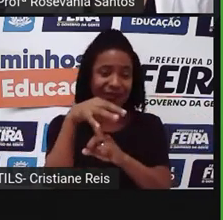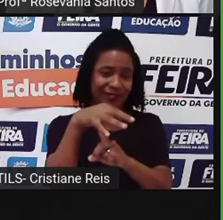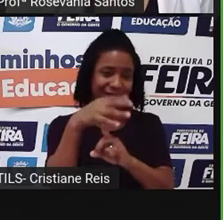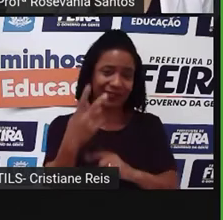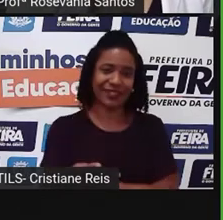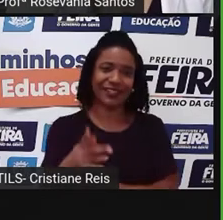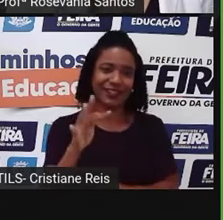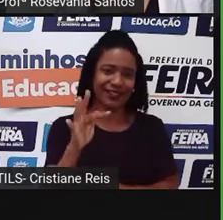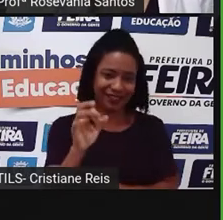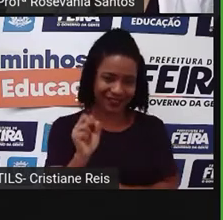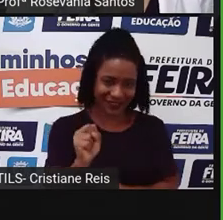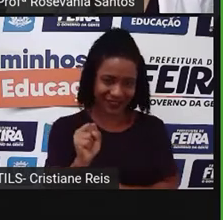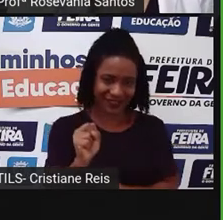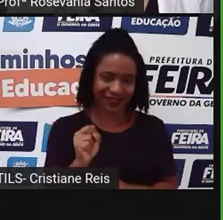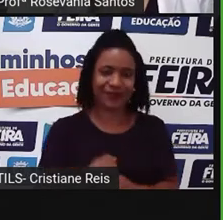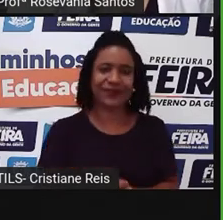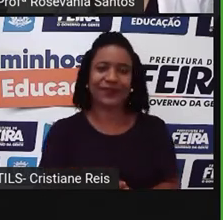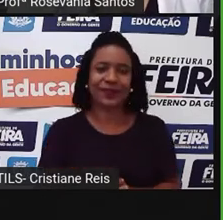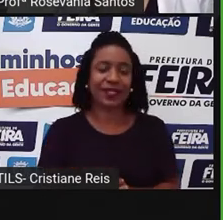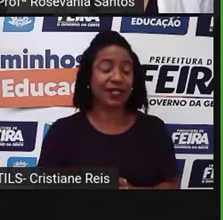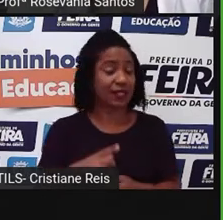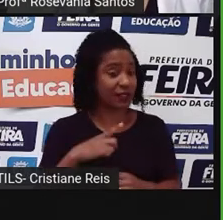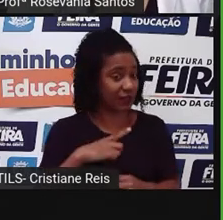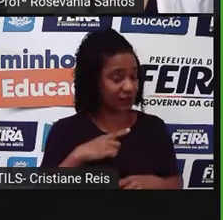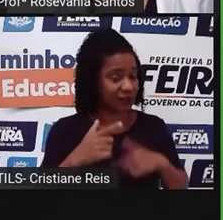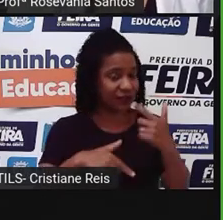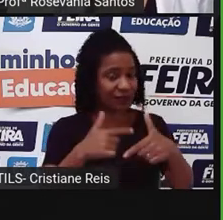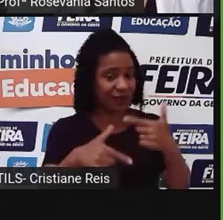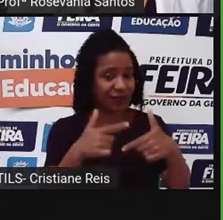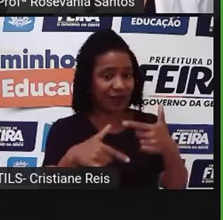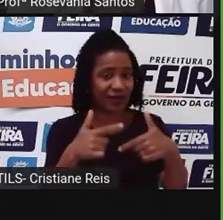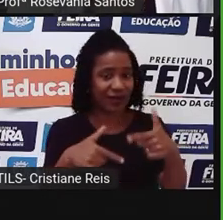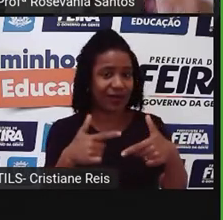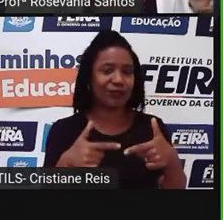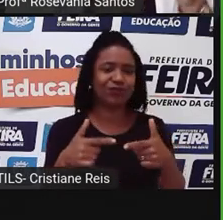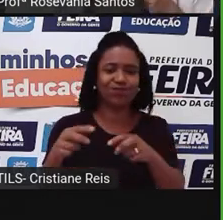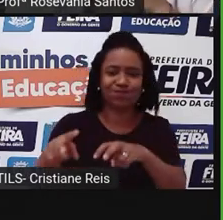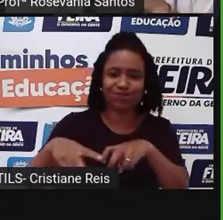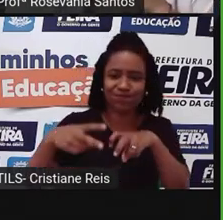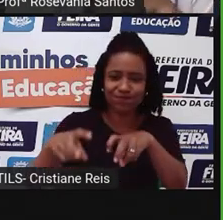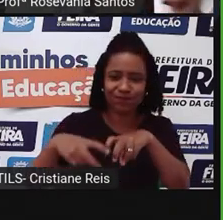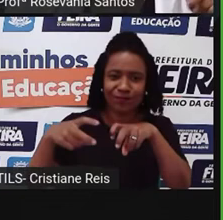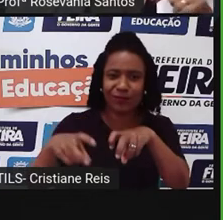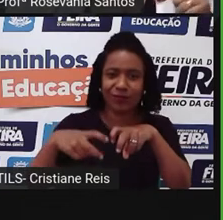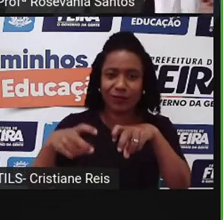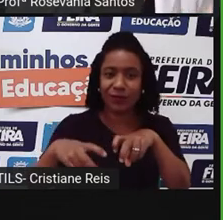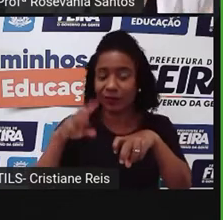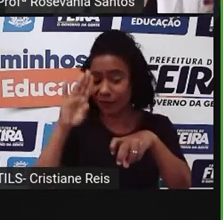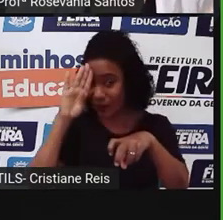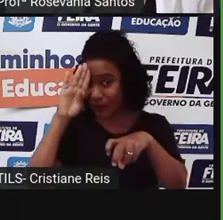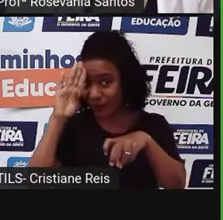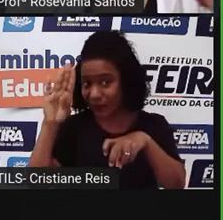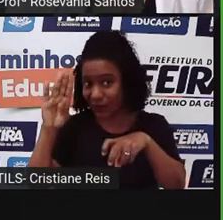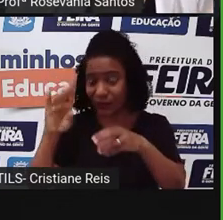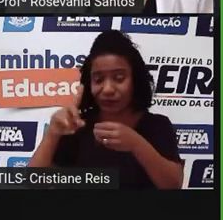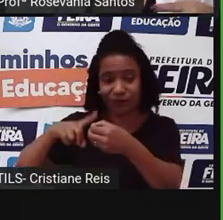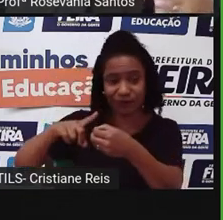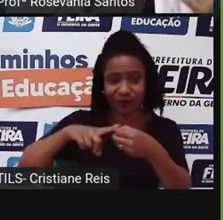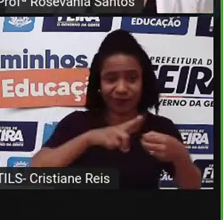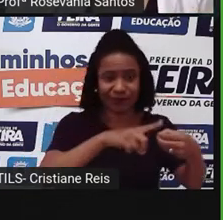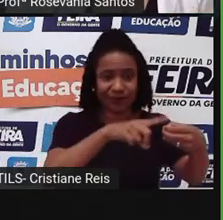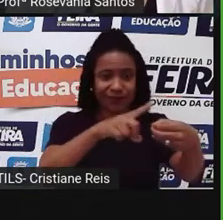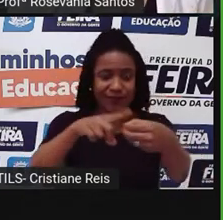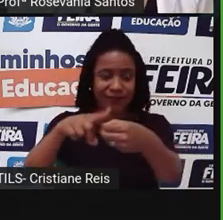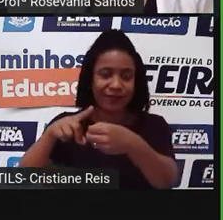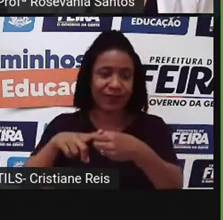vocês, a gente tem essa atividade agrícola mais voltada pra parte dos distritos. Não quer dizer que a nossa sede, né? Não tenha que ter, sim,